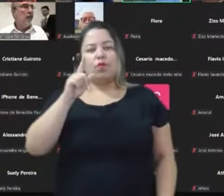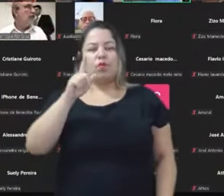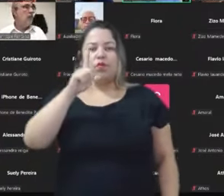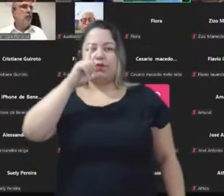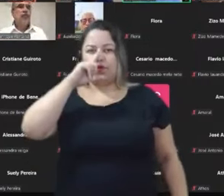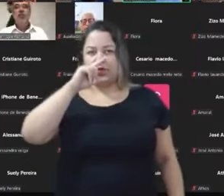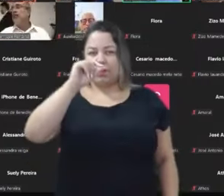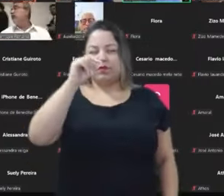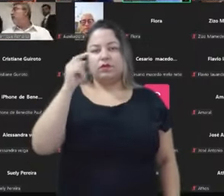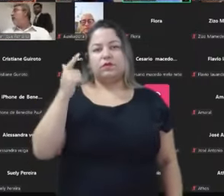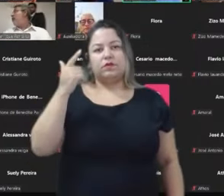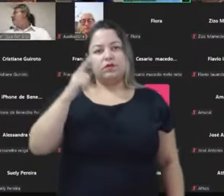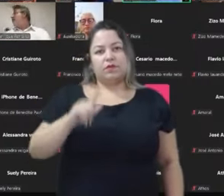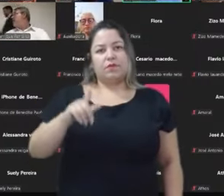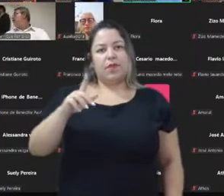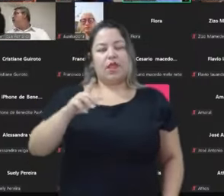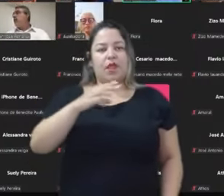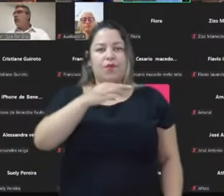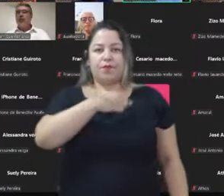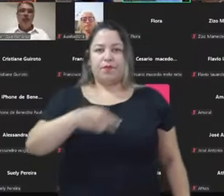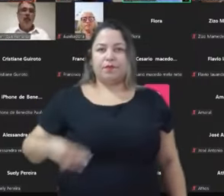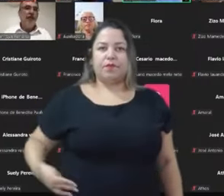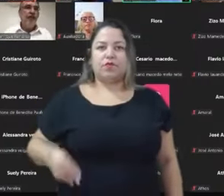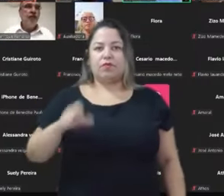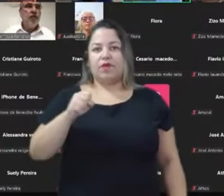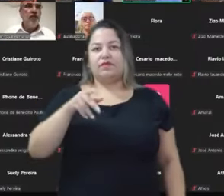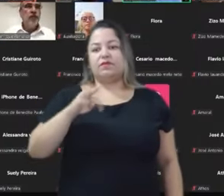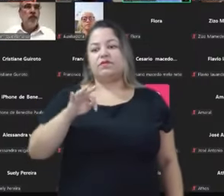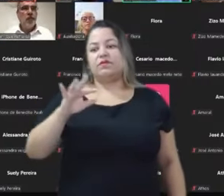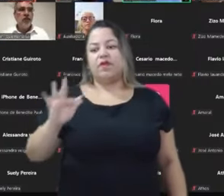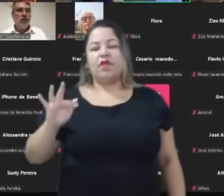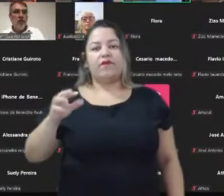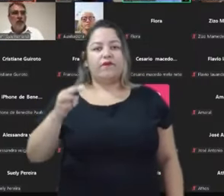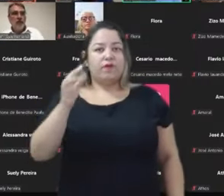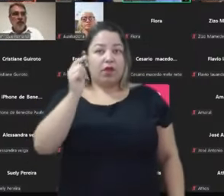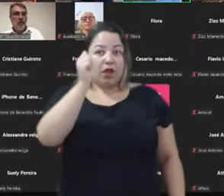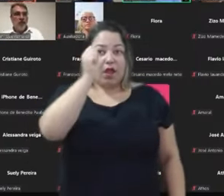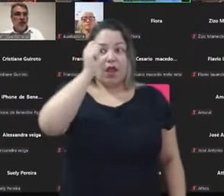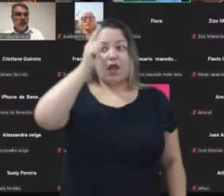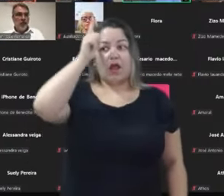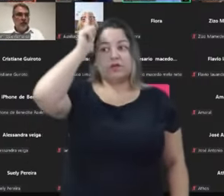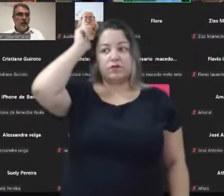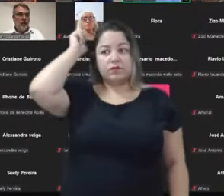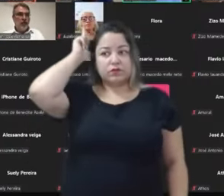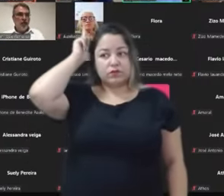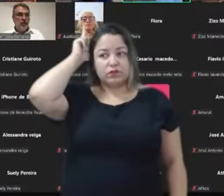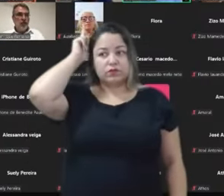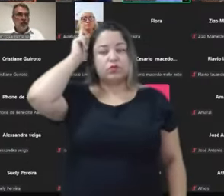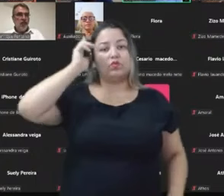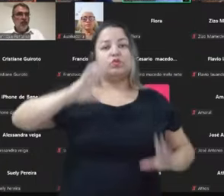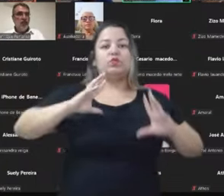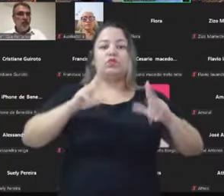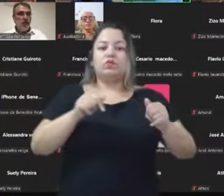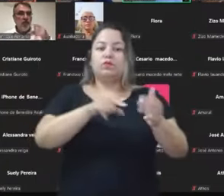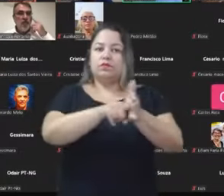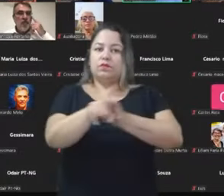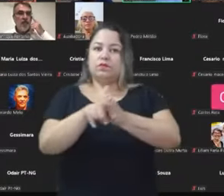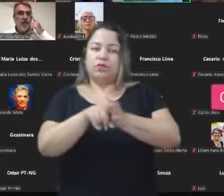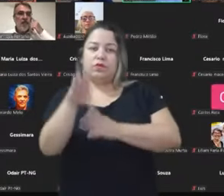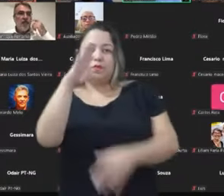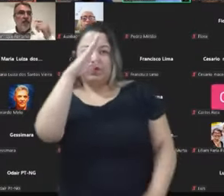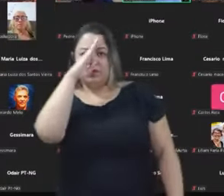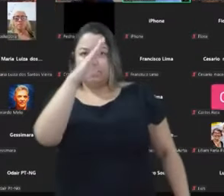ministro do Supremo Tribunal Federal, Alexandre de Moraes, desvendando todo o plano que o bolsonarismo tinha